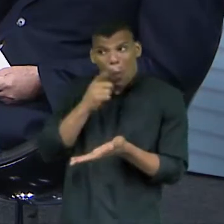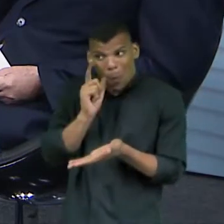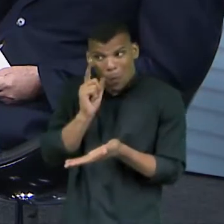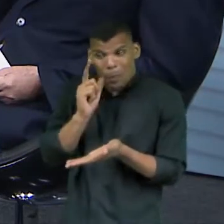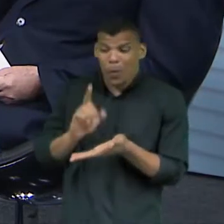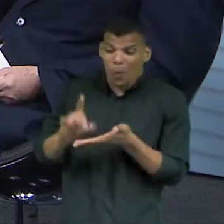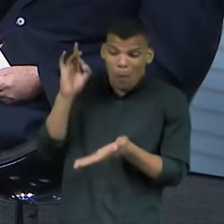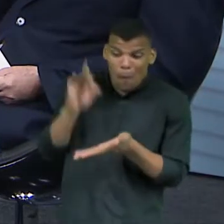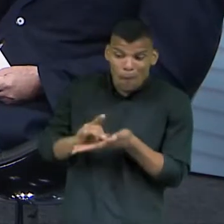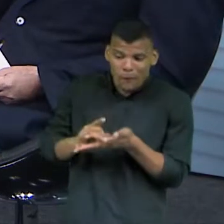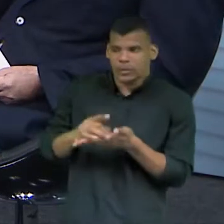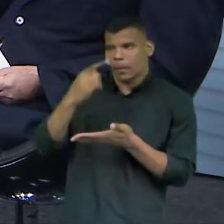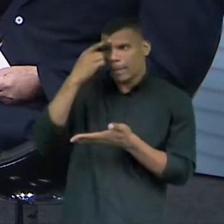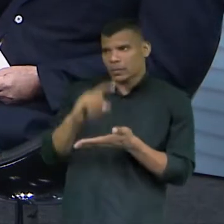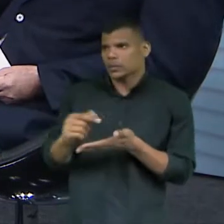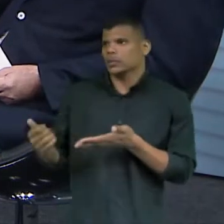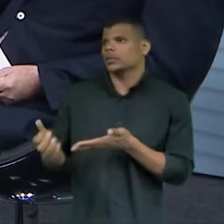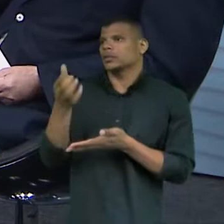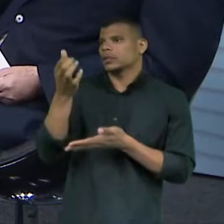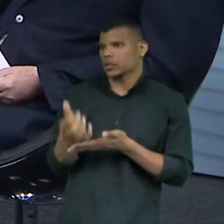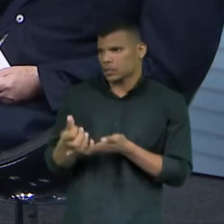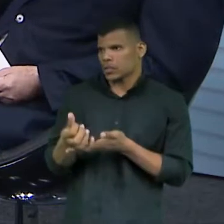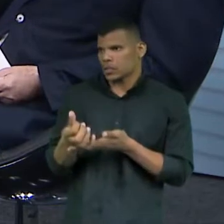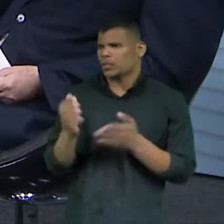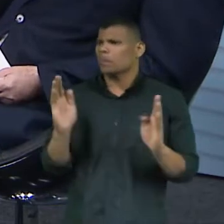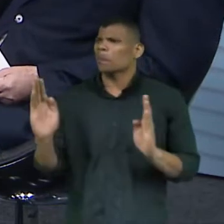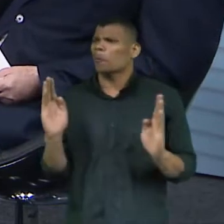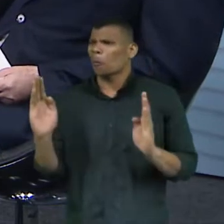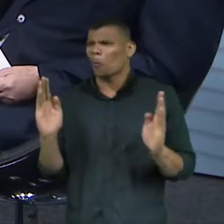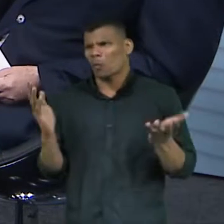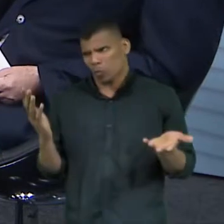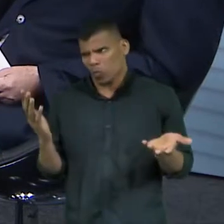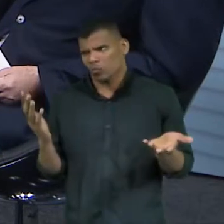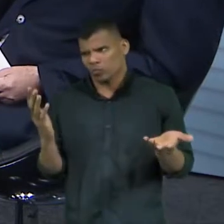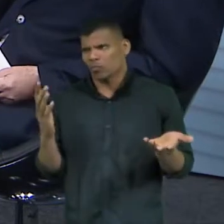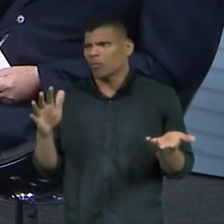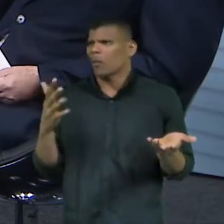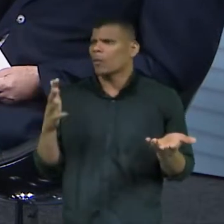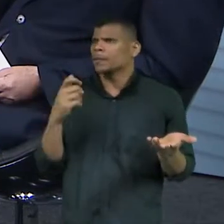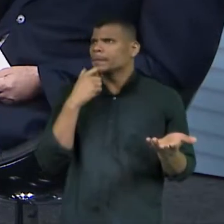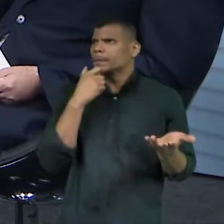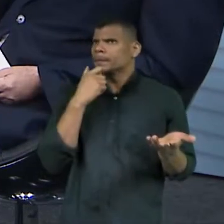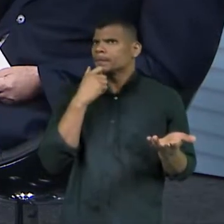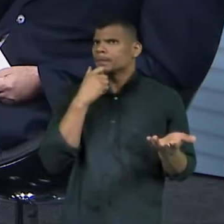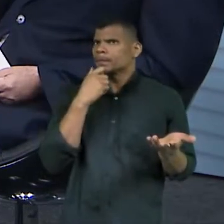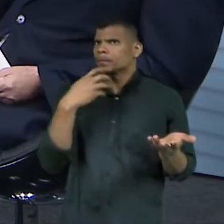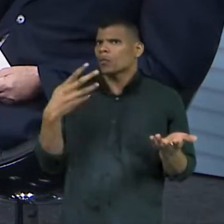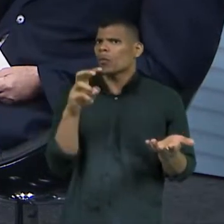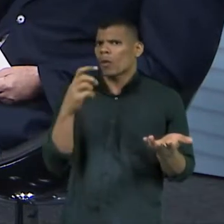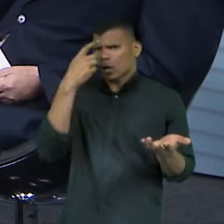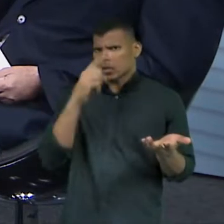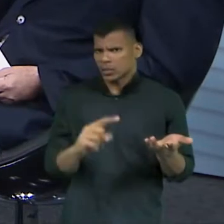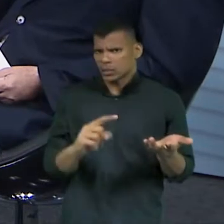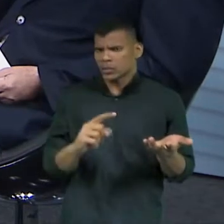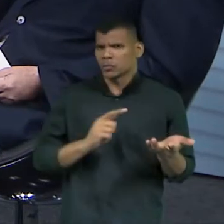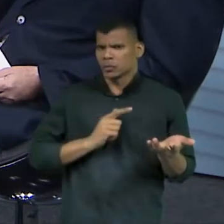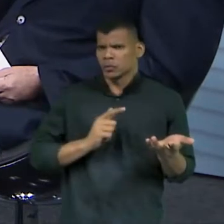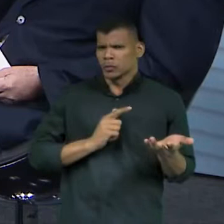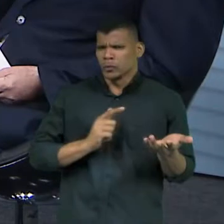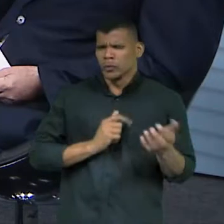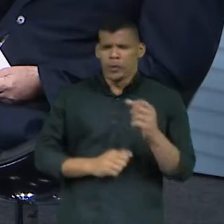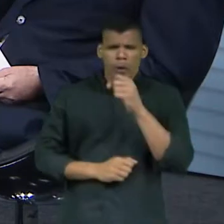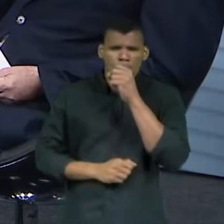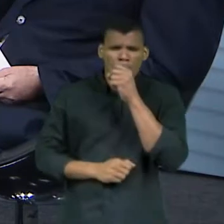oficialmente, começou o período da campanha, um período curto. Nós temos aí pouco mais do que 45 dias até